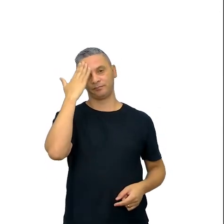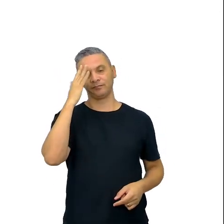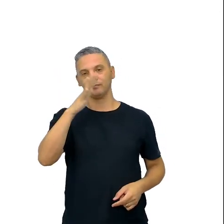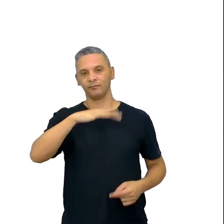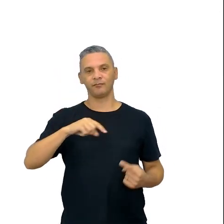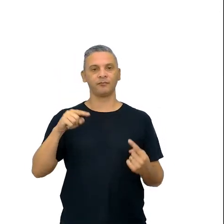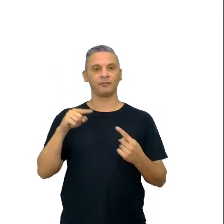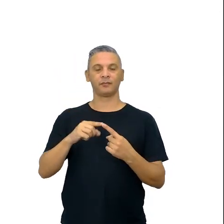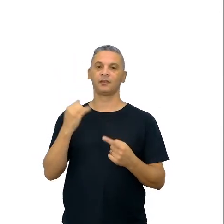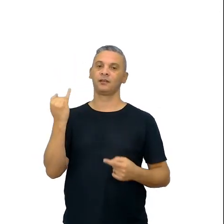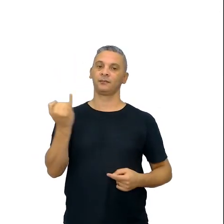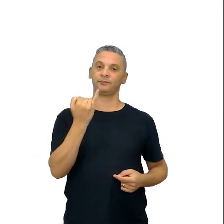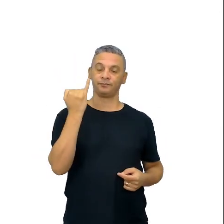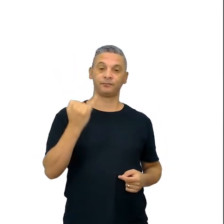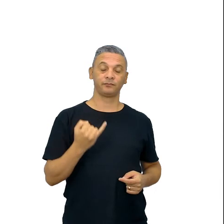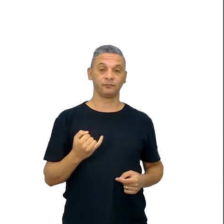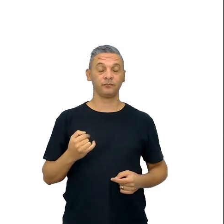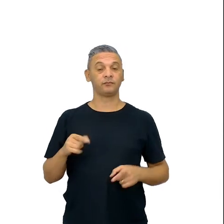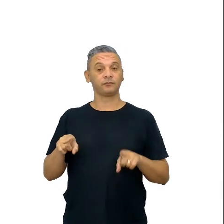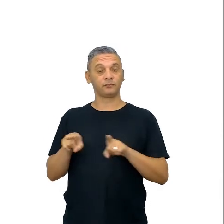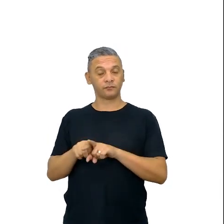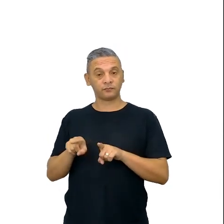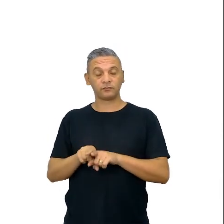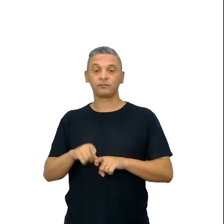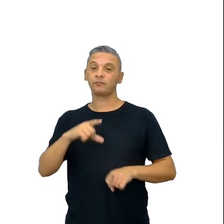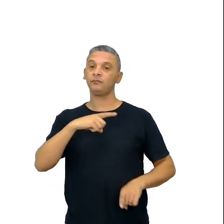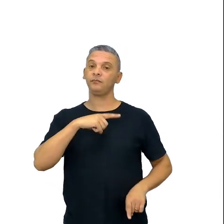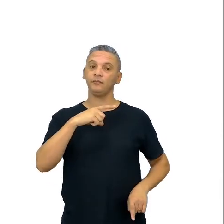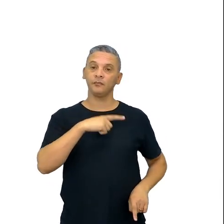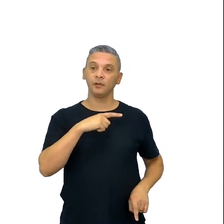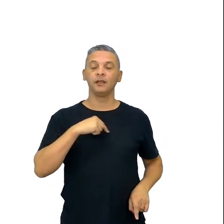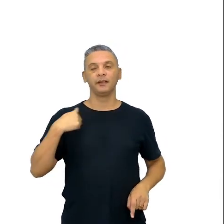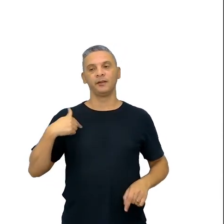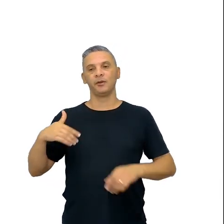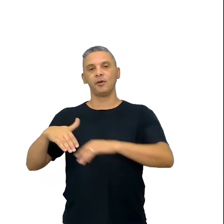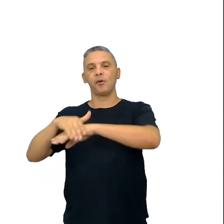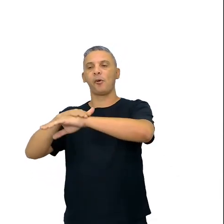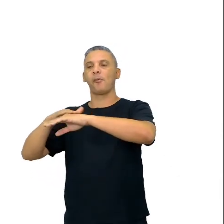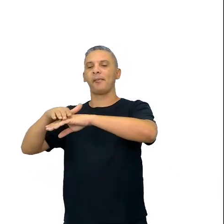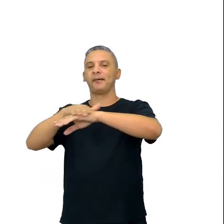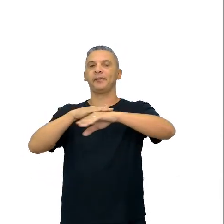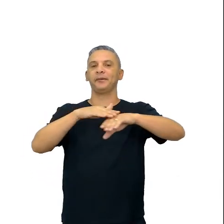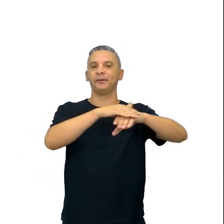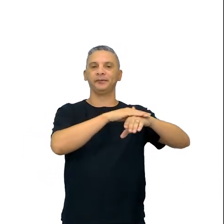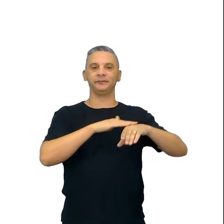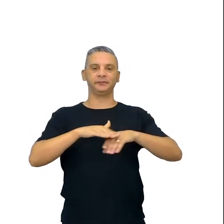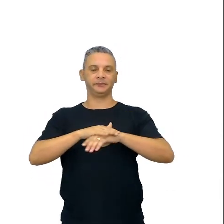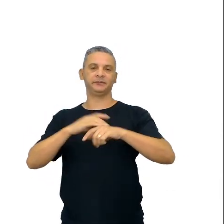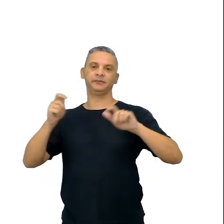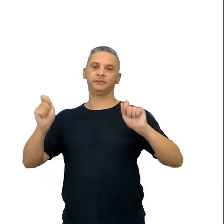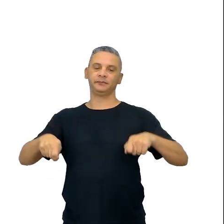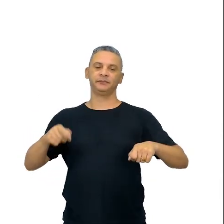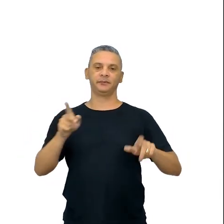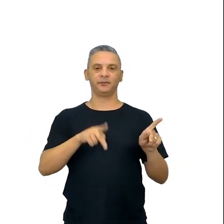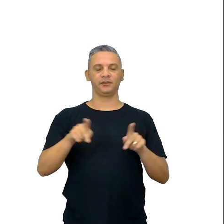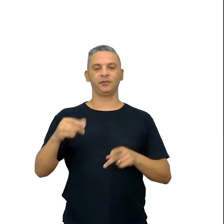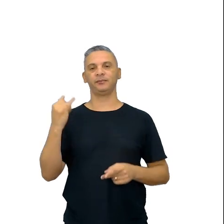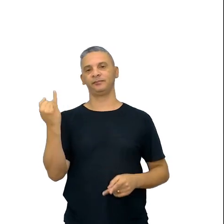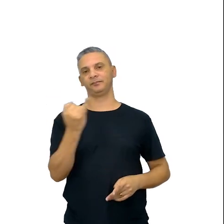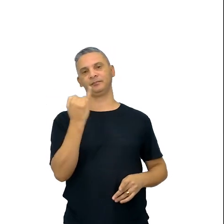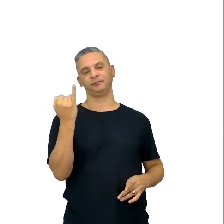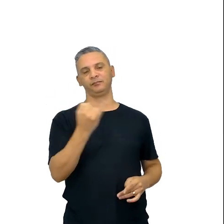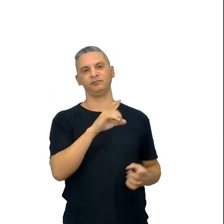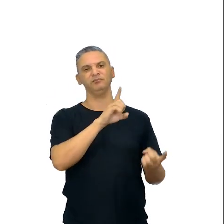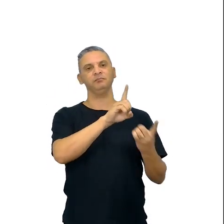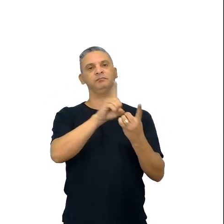uma das minhas funções, para além disso eu tenho também que conversar com os outros coordenadores de área e eu tenho que, né, atender